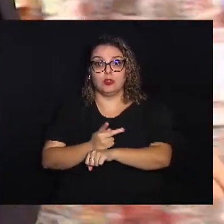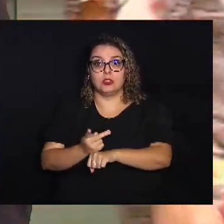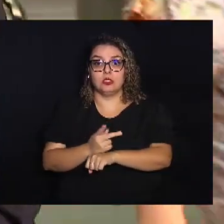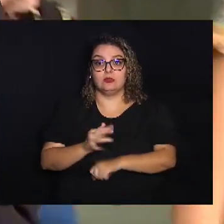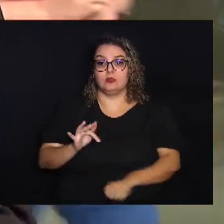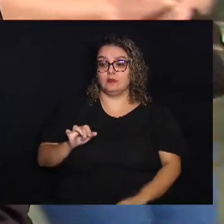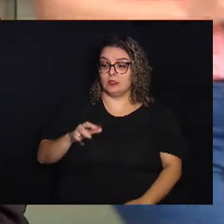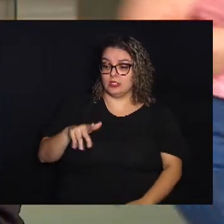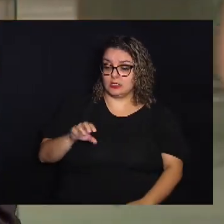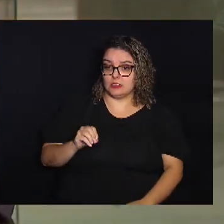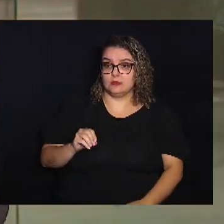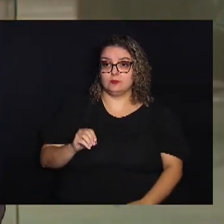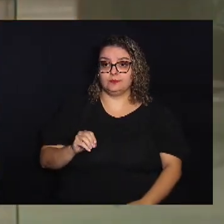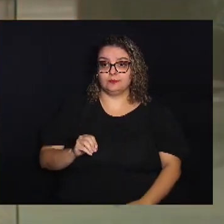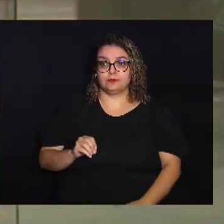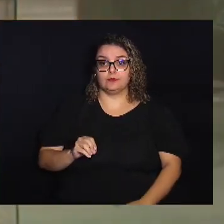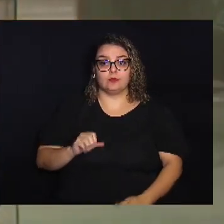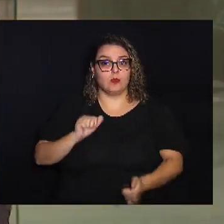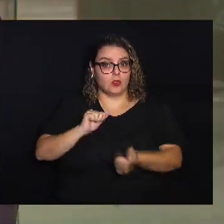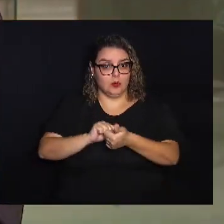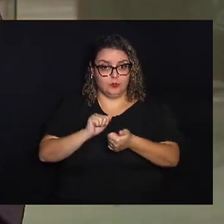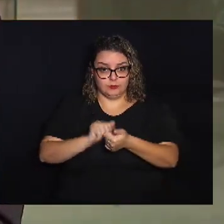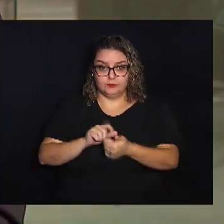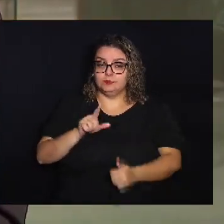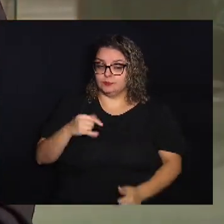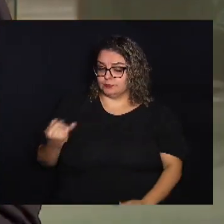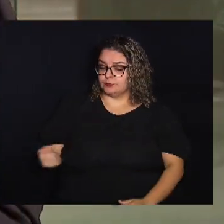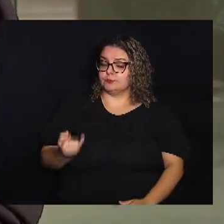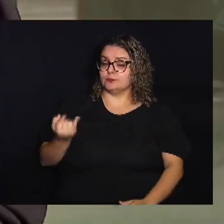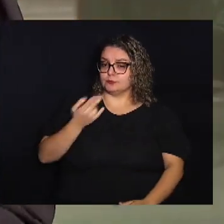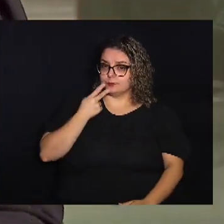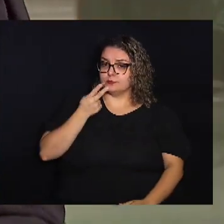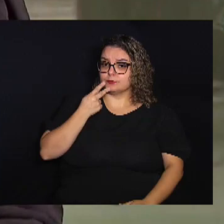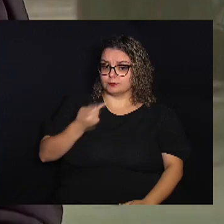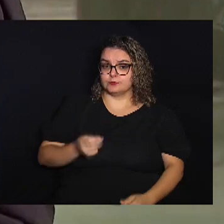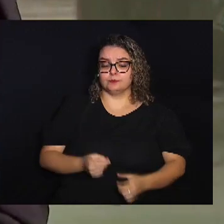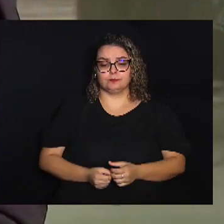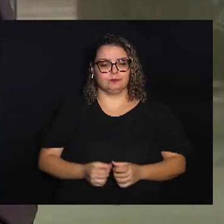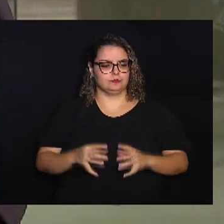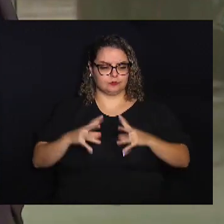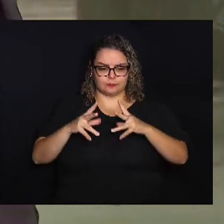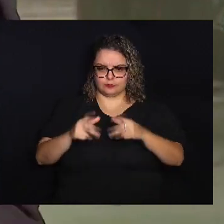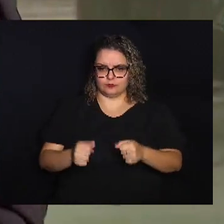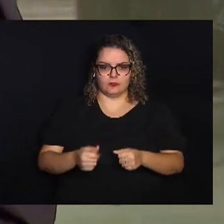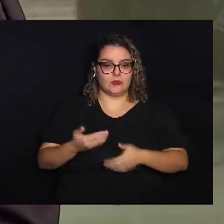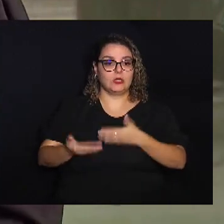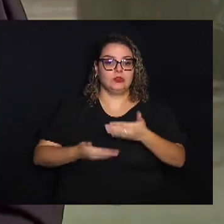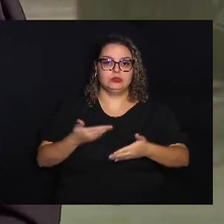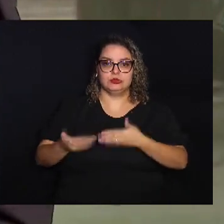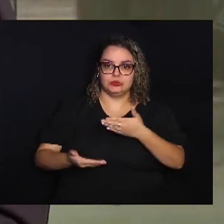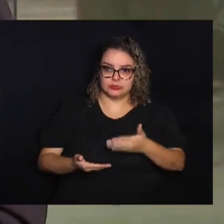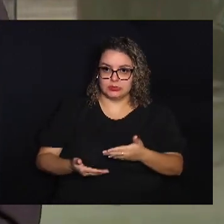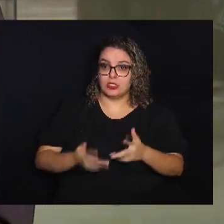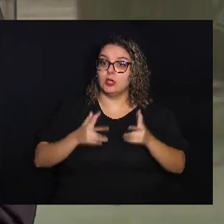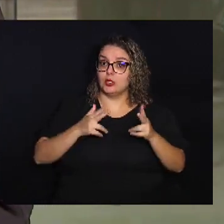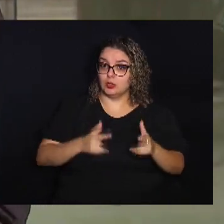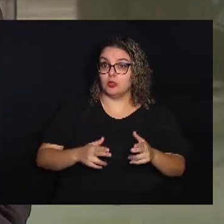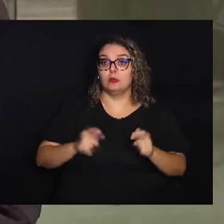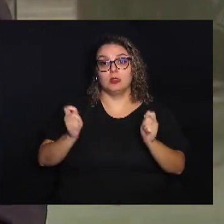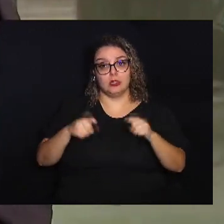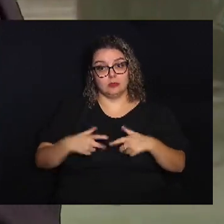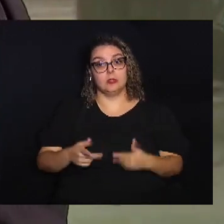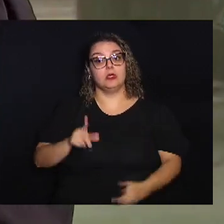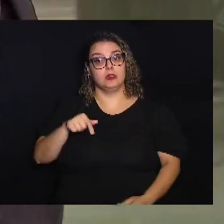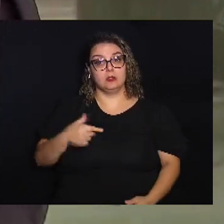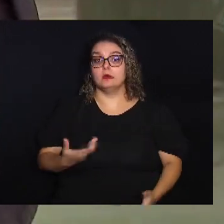só para a qualificação acho que é importante dizer né, que todos esses serviços assim como a capacitação